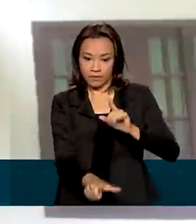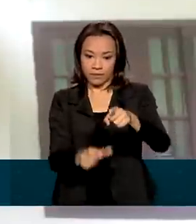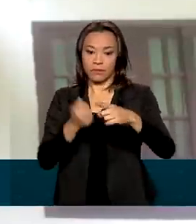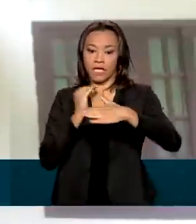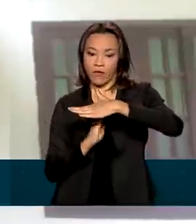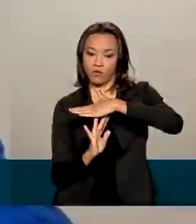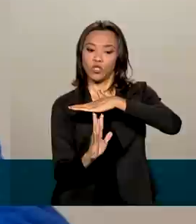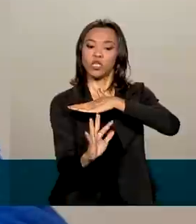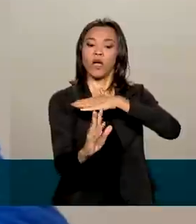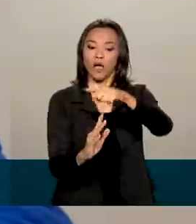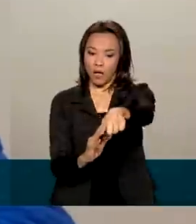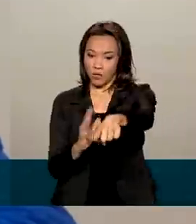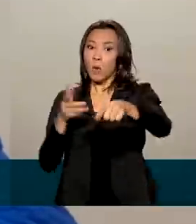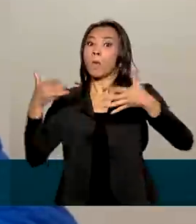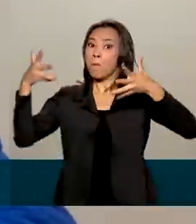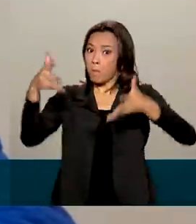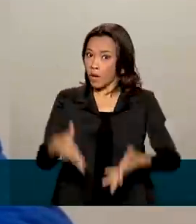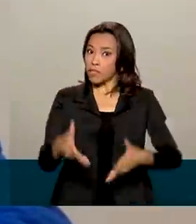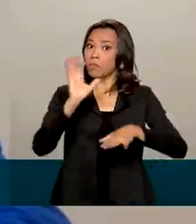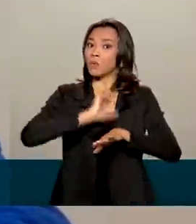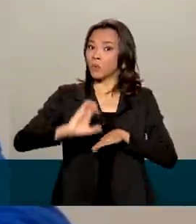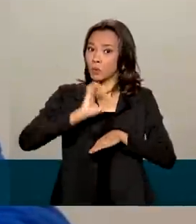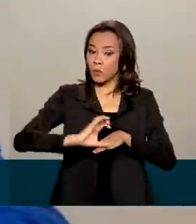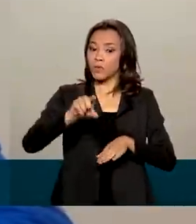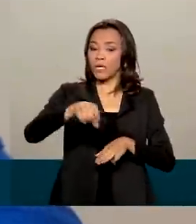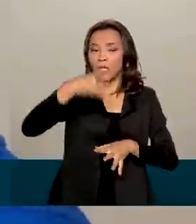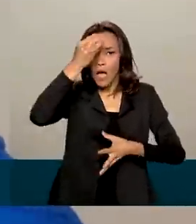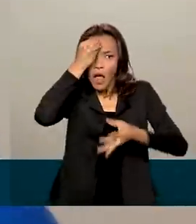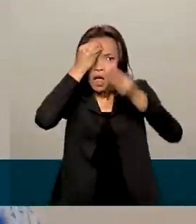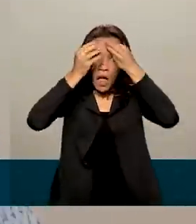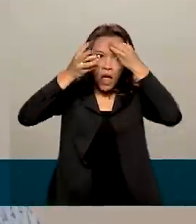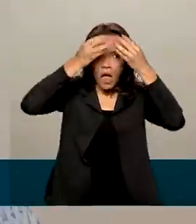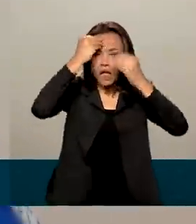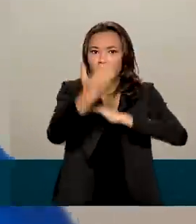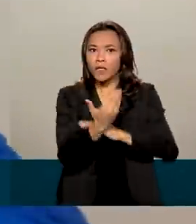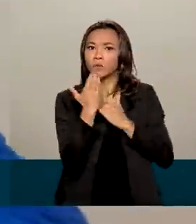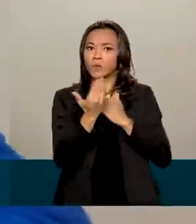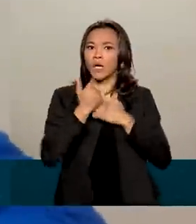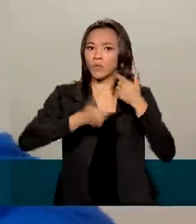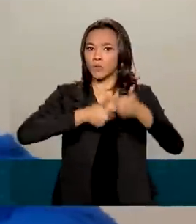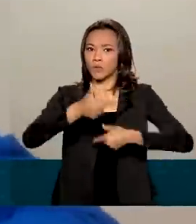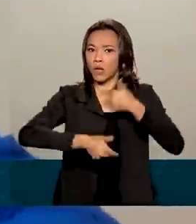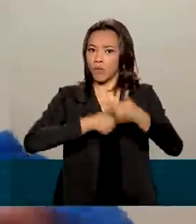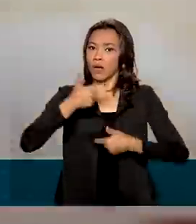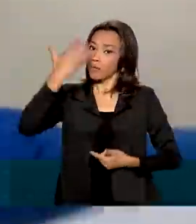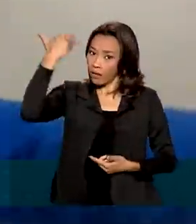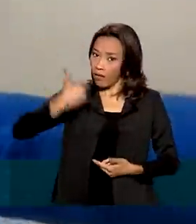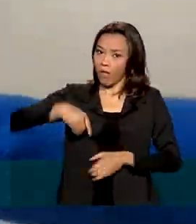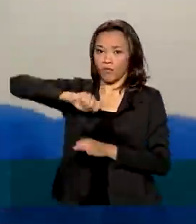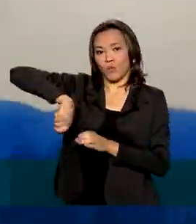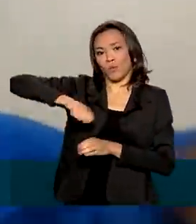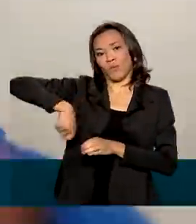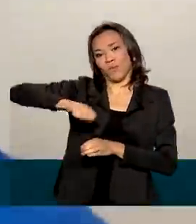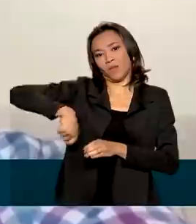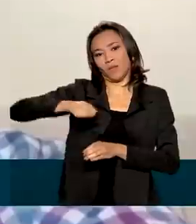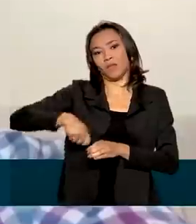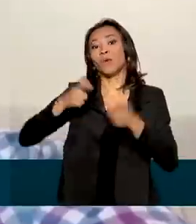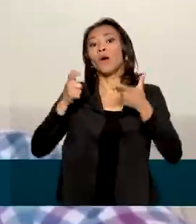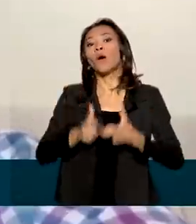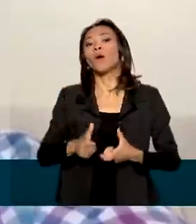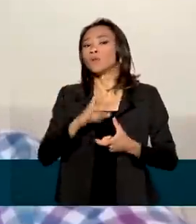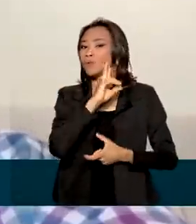participou do curso. Os conhecimentos têm ajudado no seu trabalho como cozinheiro em um restaurante no Rio.